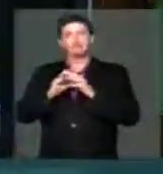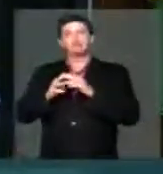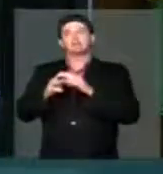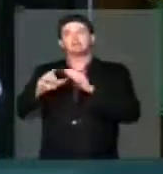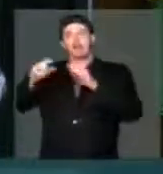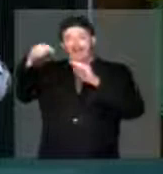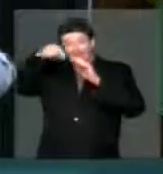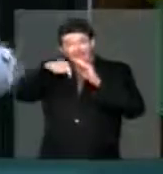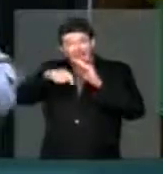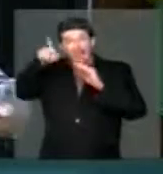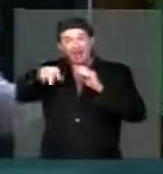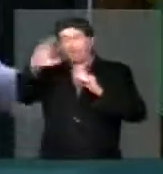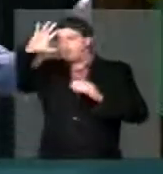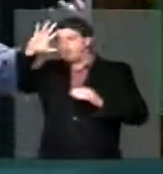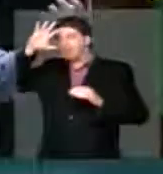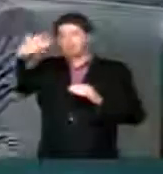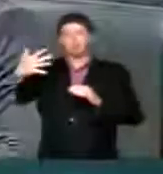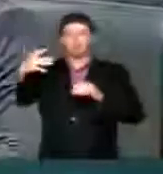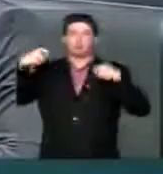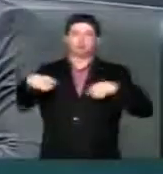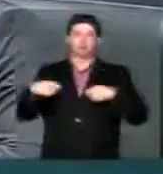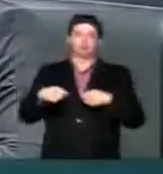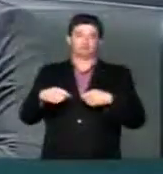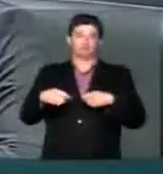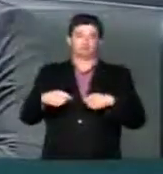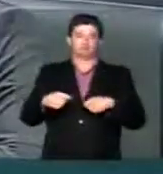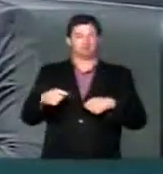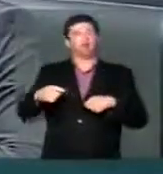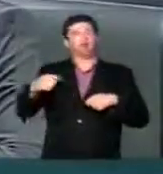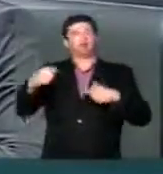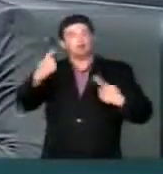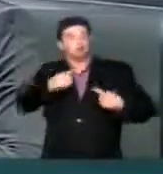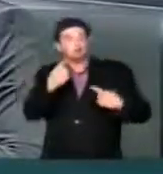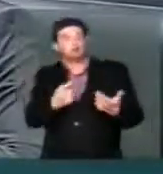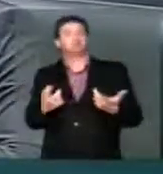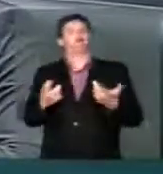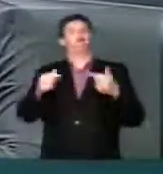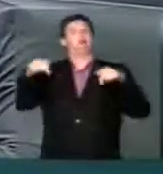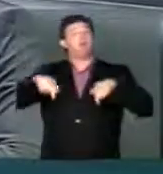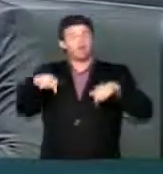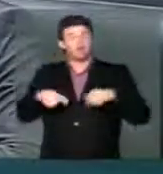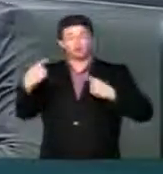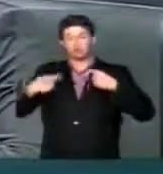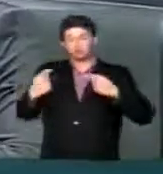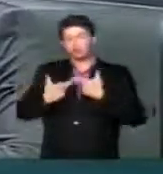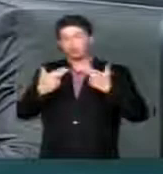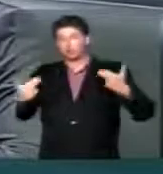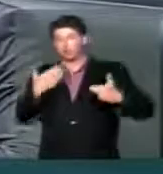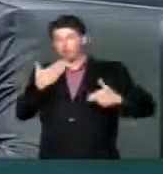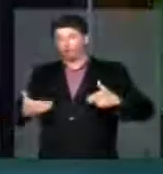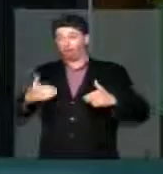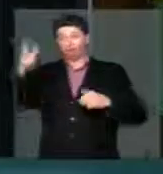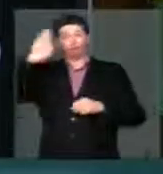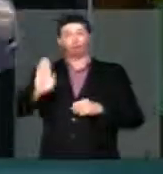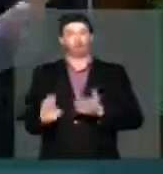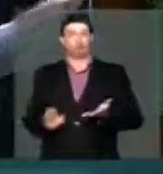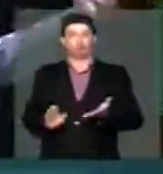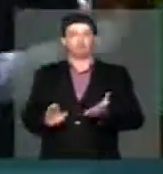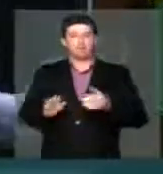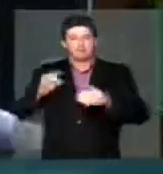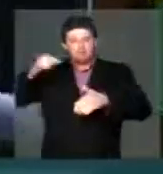decisões, ou deveria ser, da discussão dos grandes projetos para o país, do